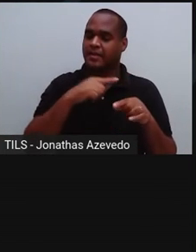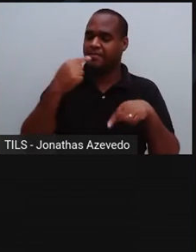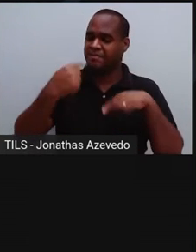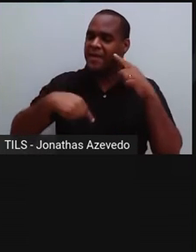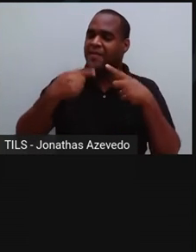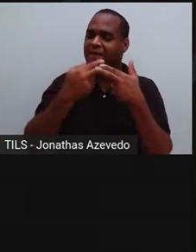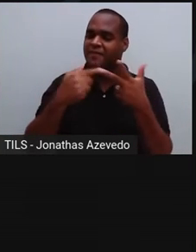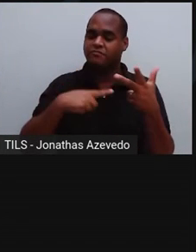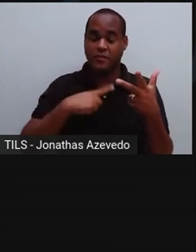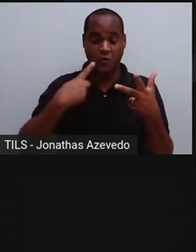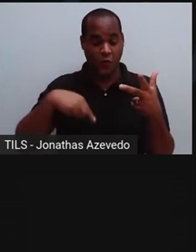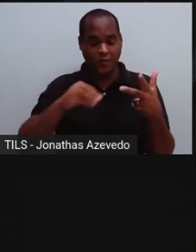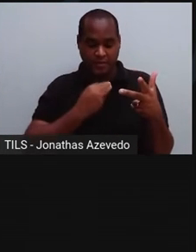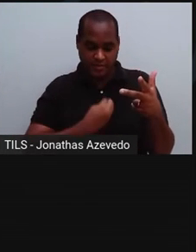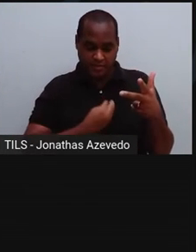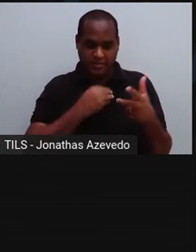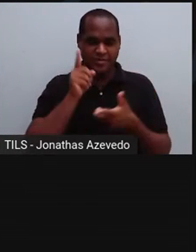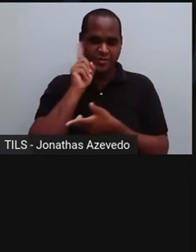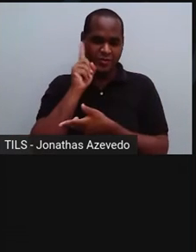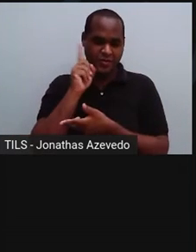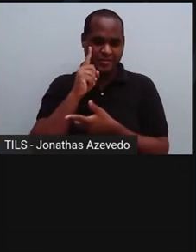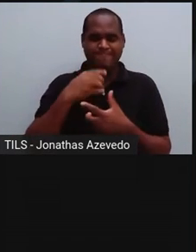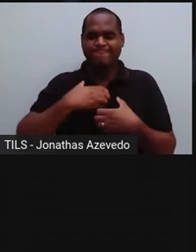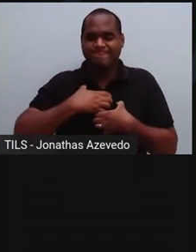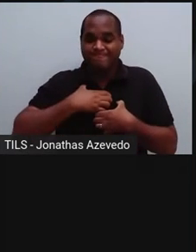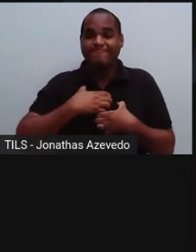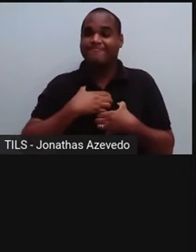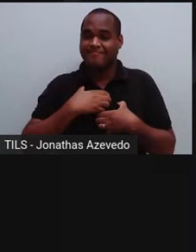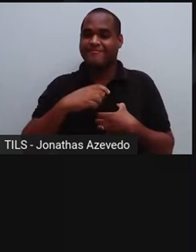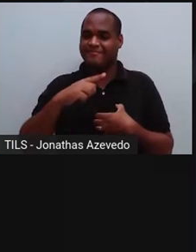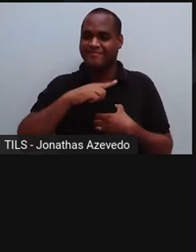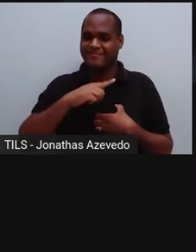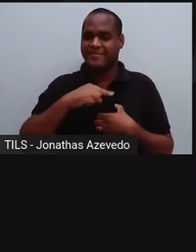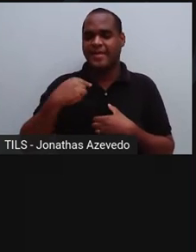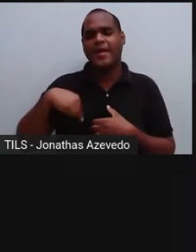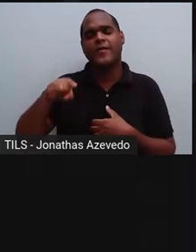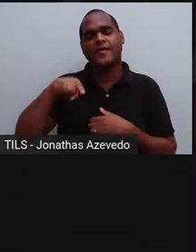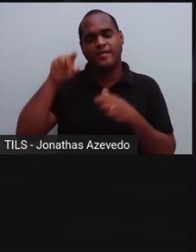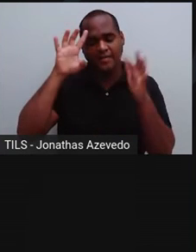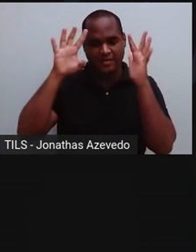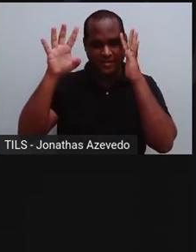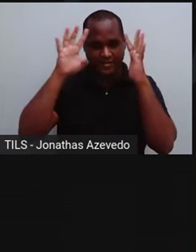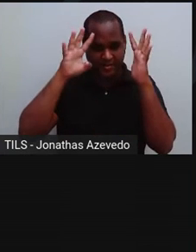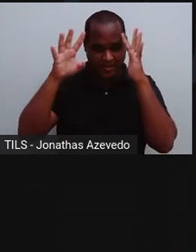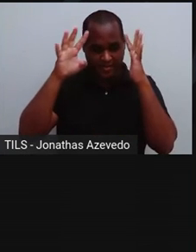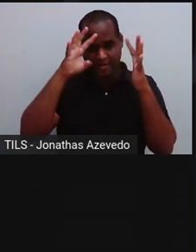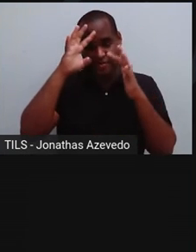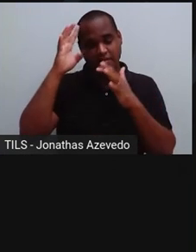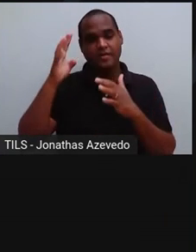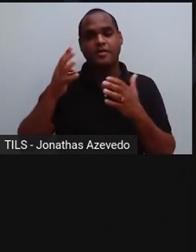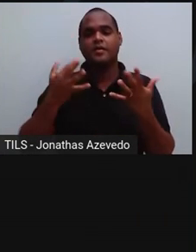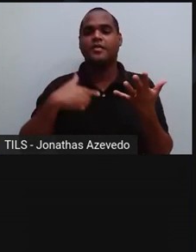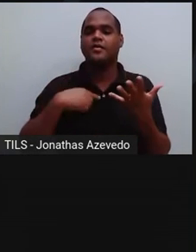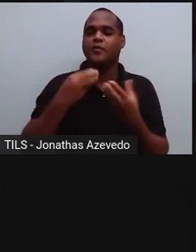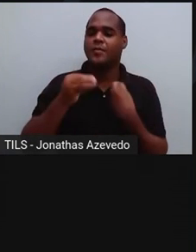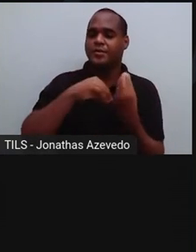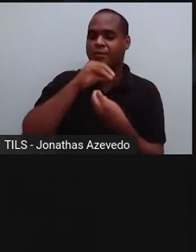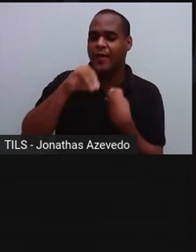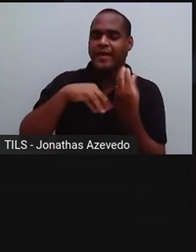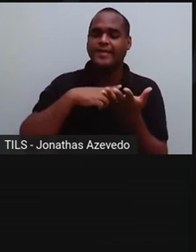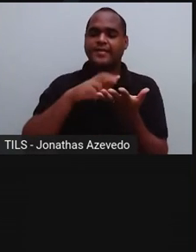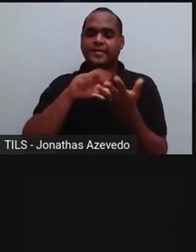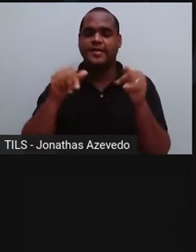no nosso cotidiano não faz lá muito sentido? Apesar desse pensamento, estamos rodeados de misturas, sistemas,